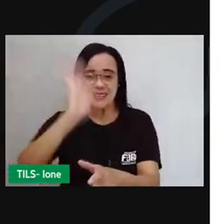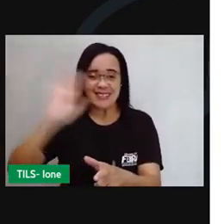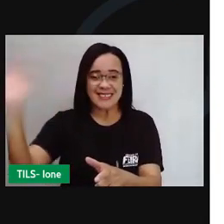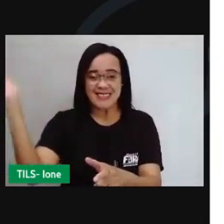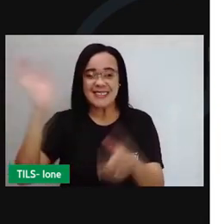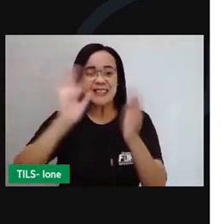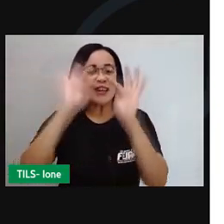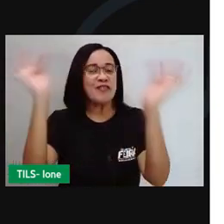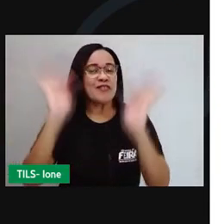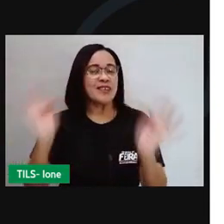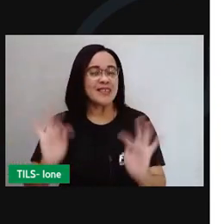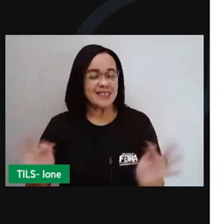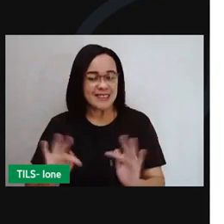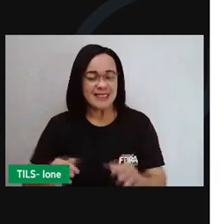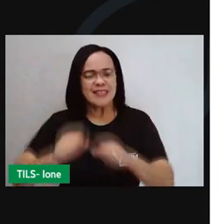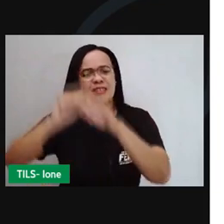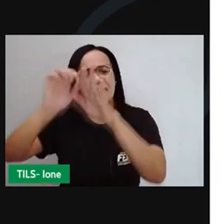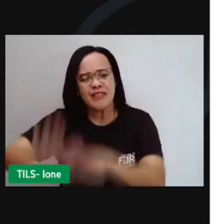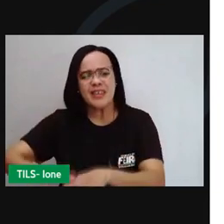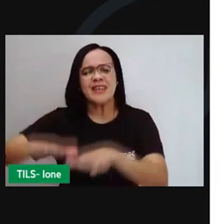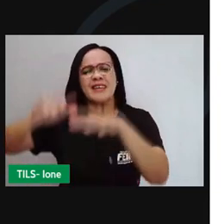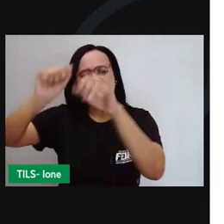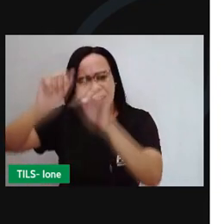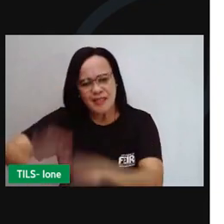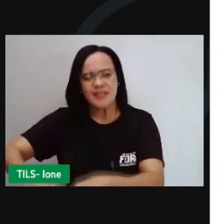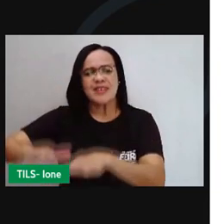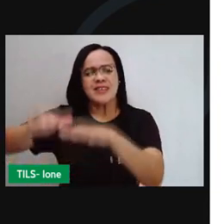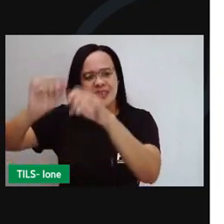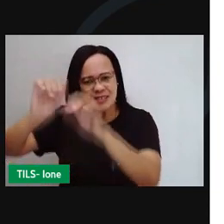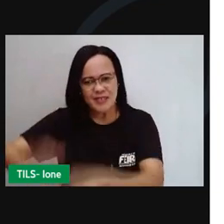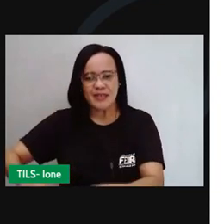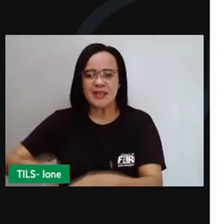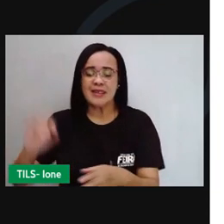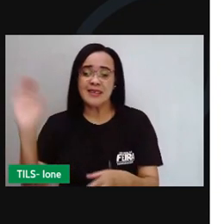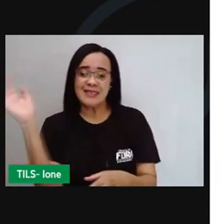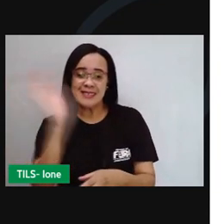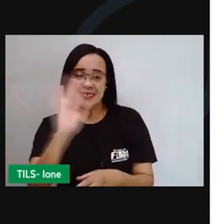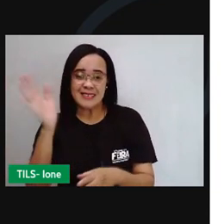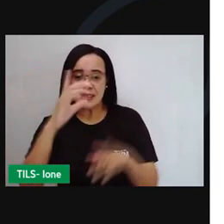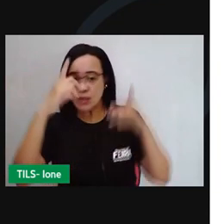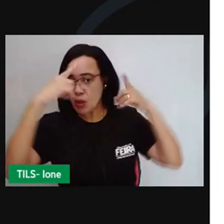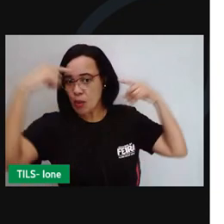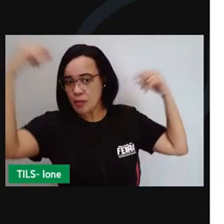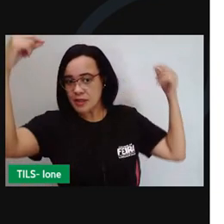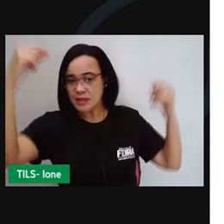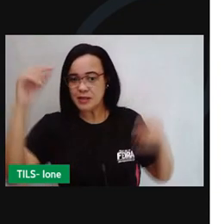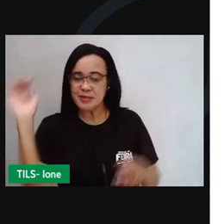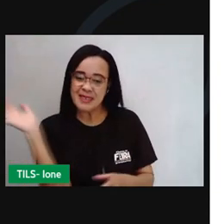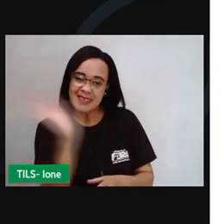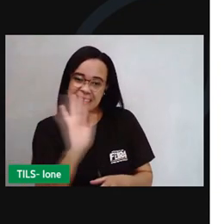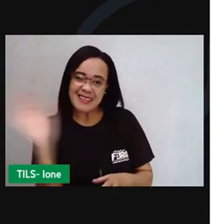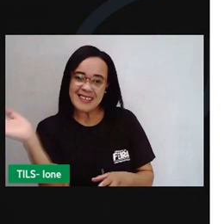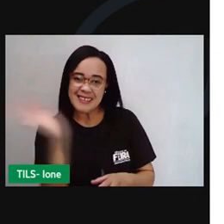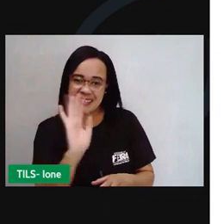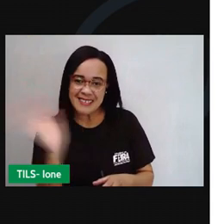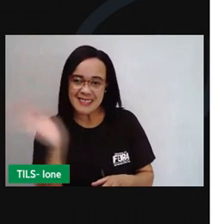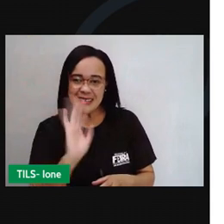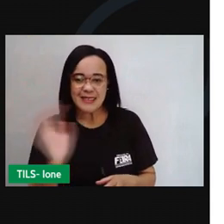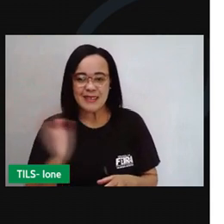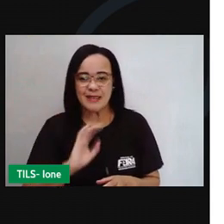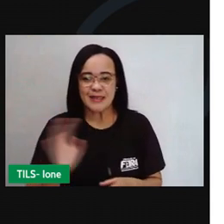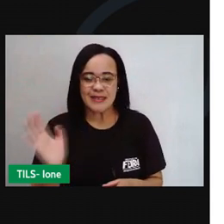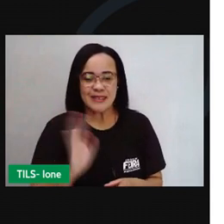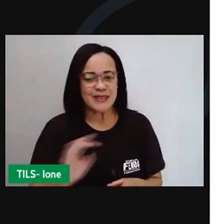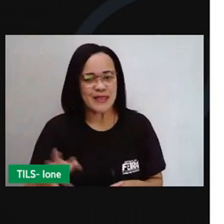fica, fica, fica! Ah, é príncipe, hein? É povo muito hospiteleiro, ex